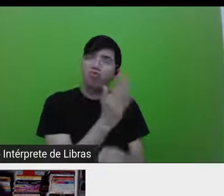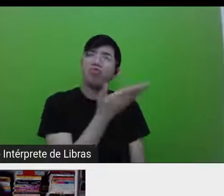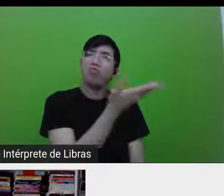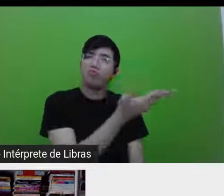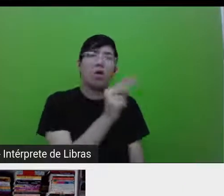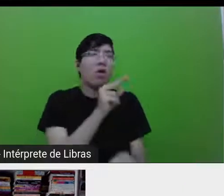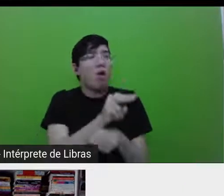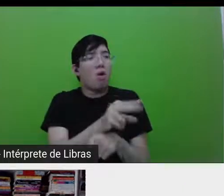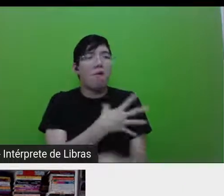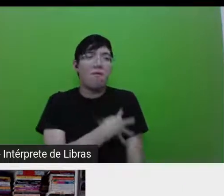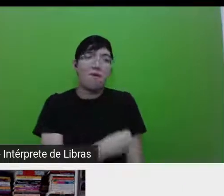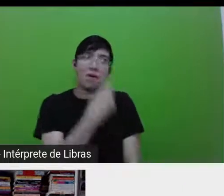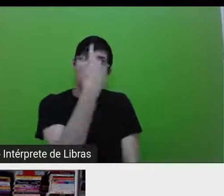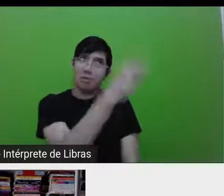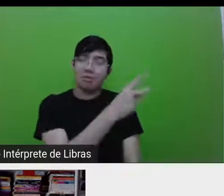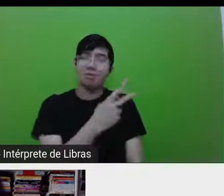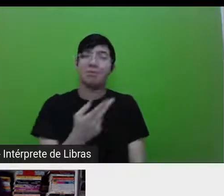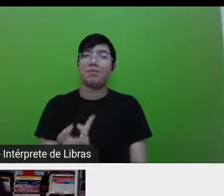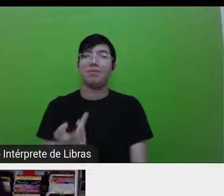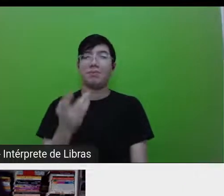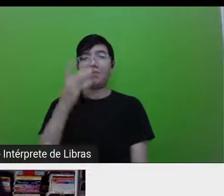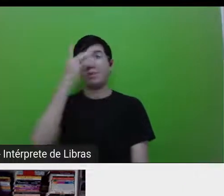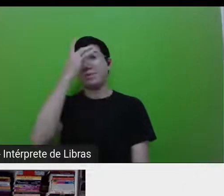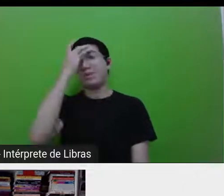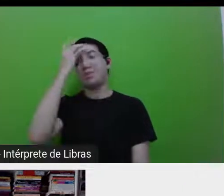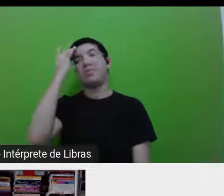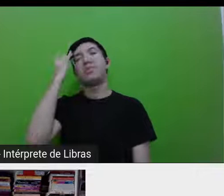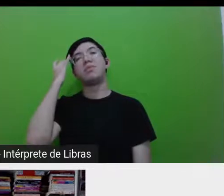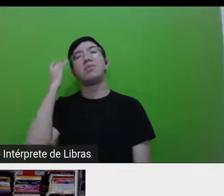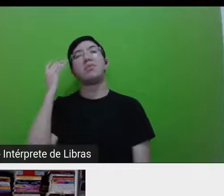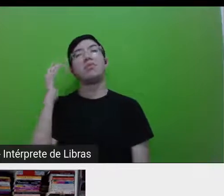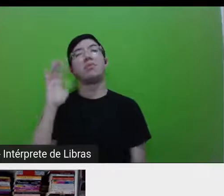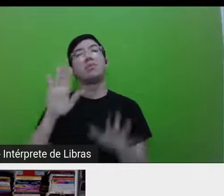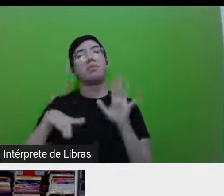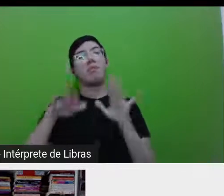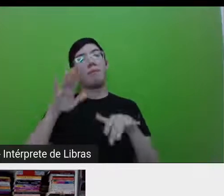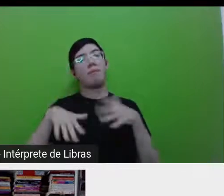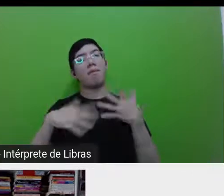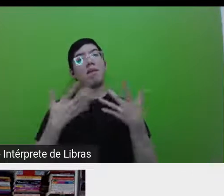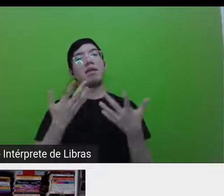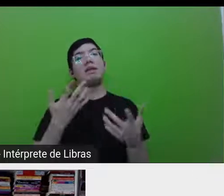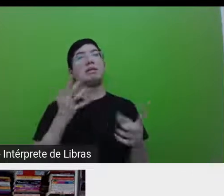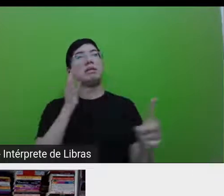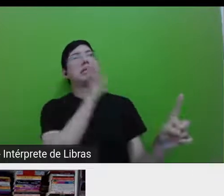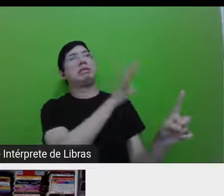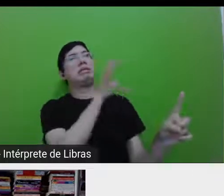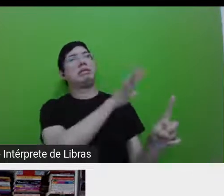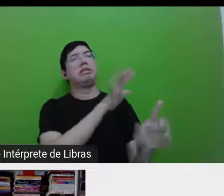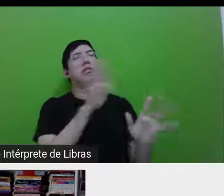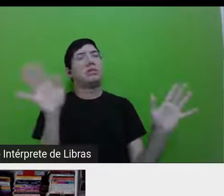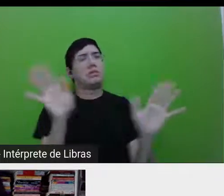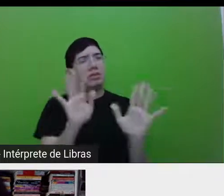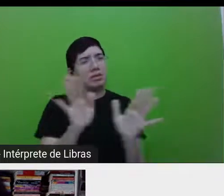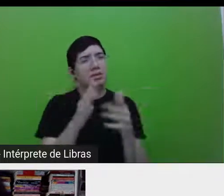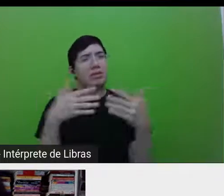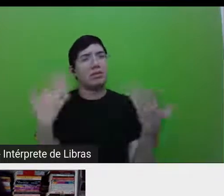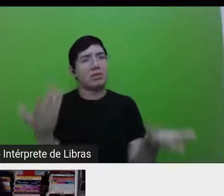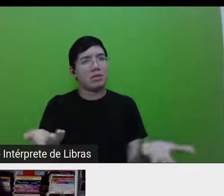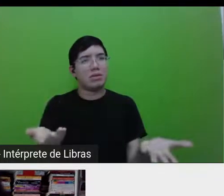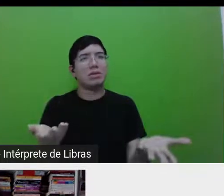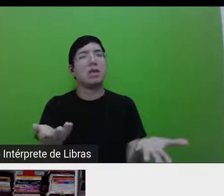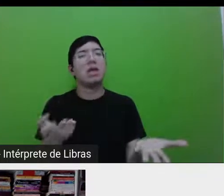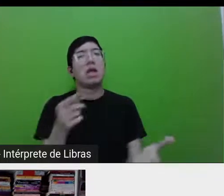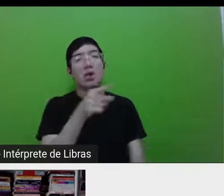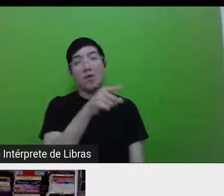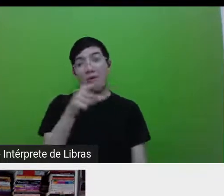pitacos, ficar enchei os trabalhos, se disponha, se coloque à disposição e pergunte, eu posso te ajudar de